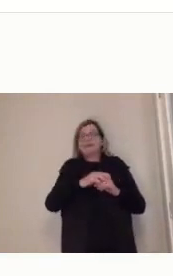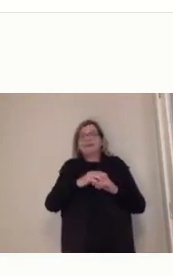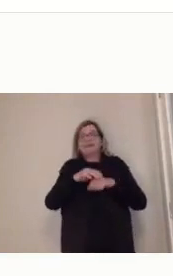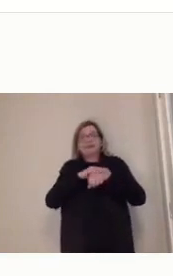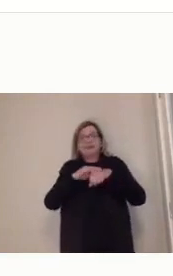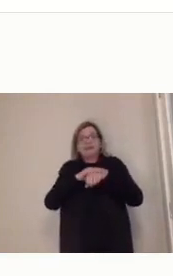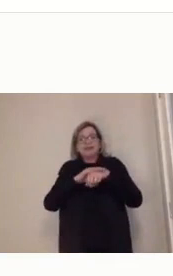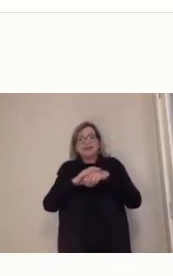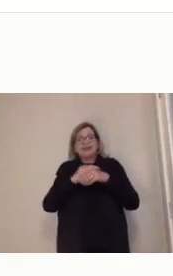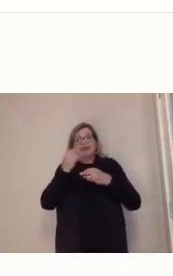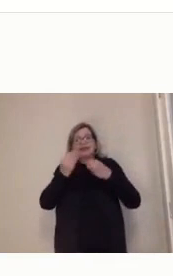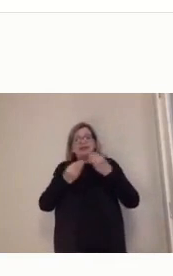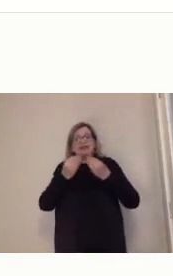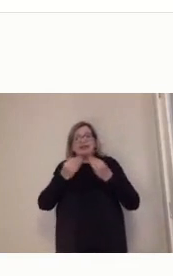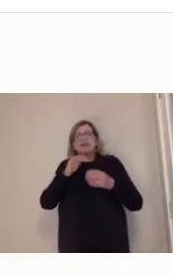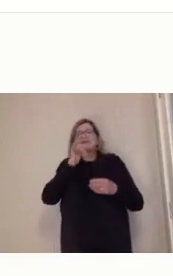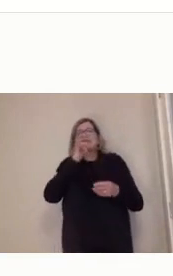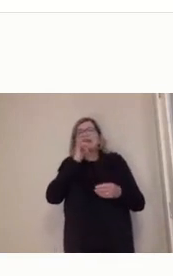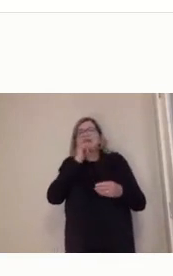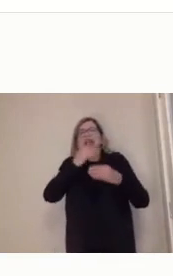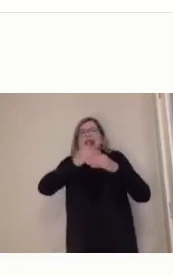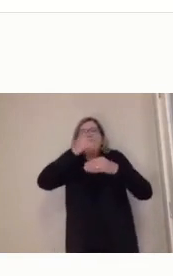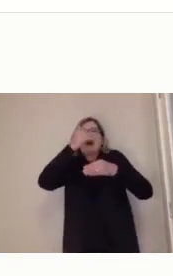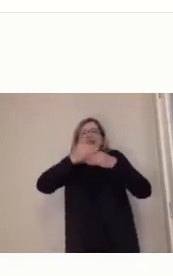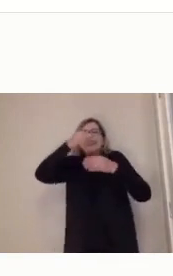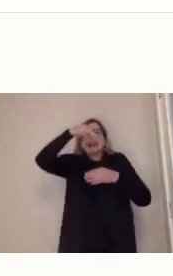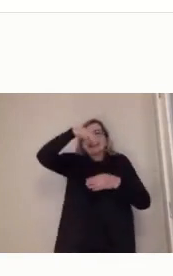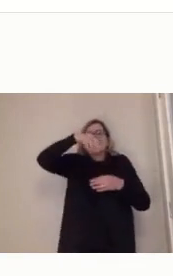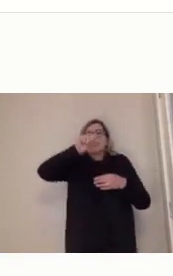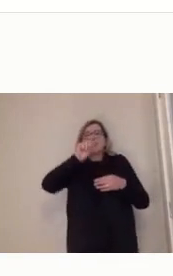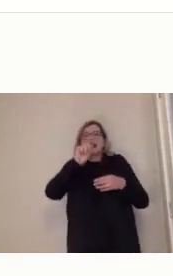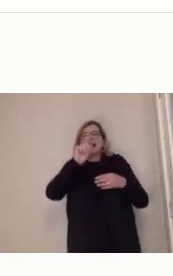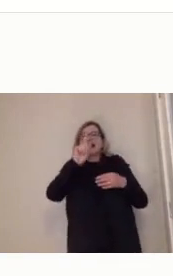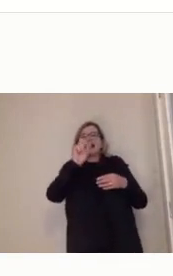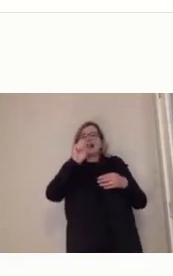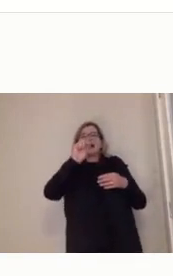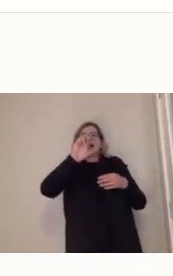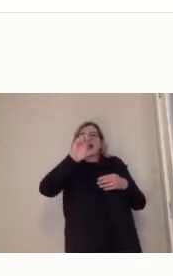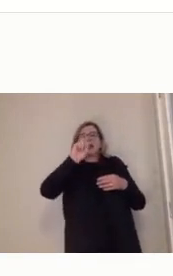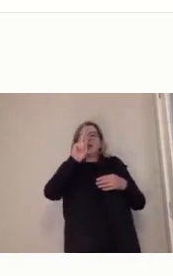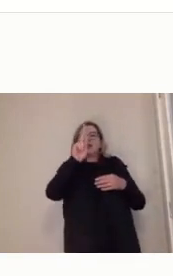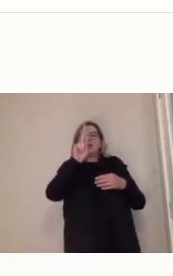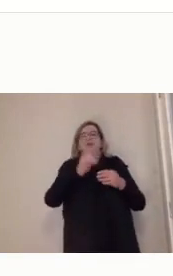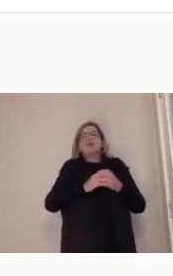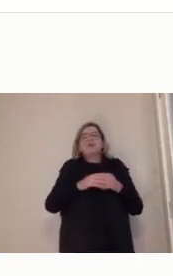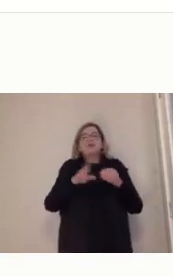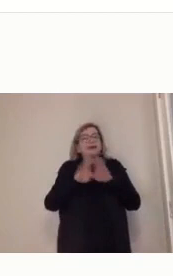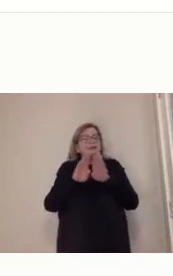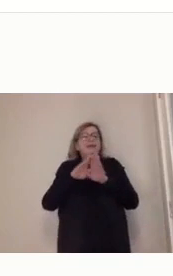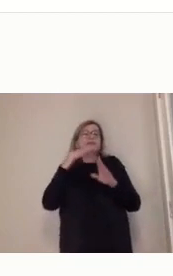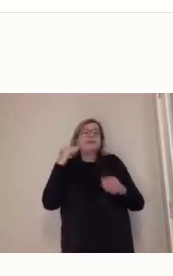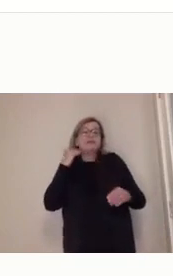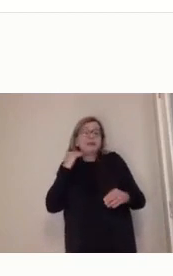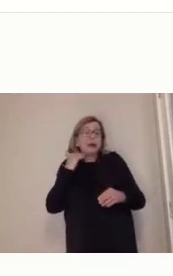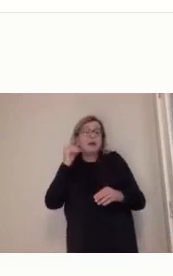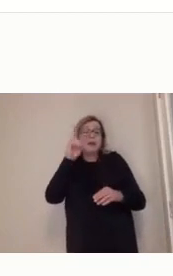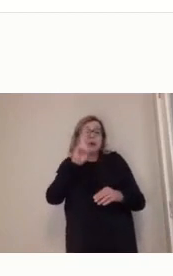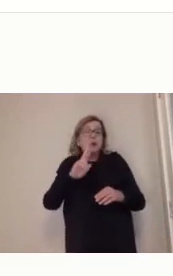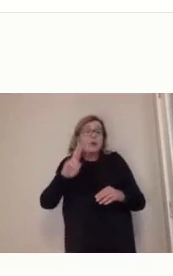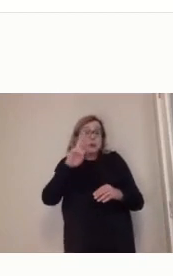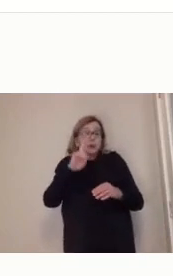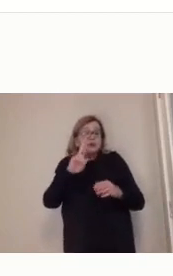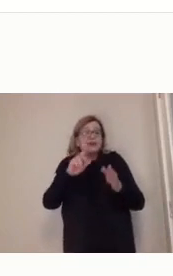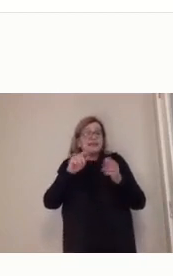inteligência artificial ajude, né? Você tem o telefone, você no teu telefone, você fala, por exemplo, no iPhone, com a Siri, Siri,